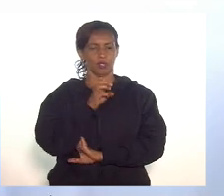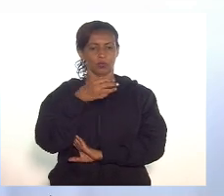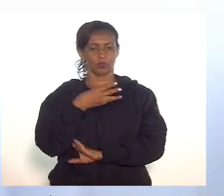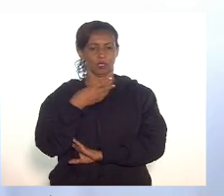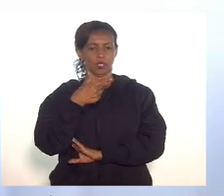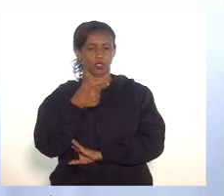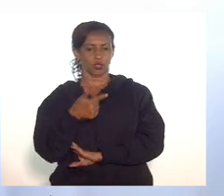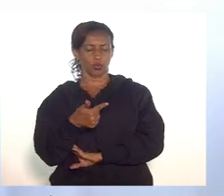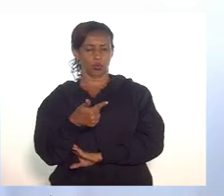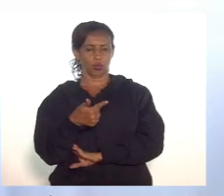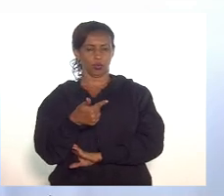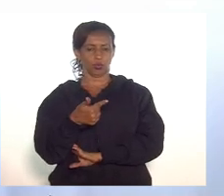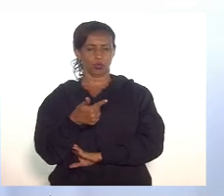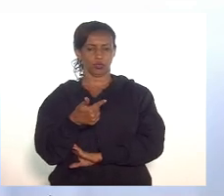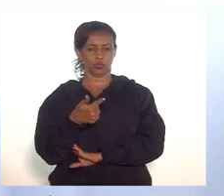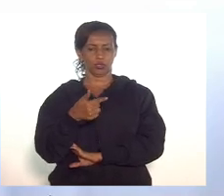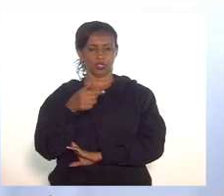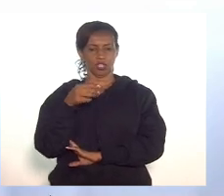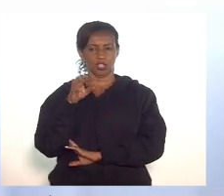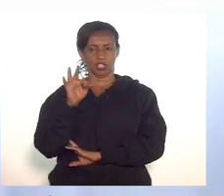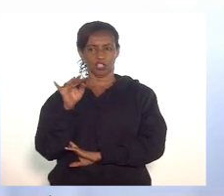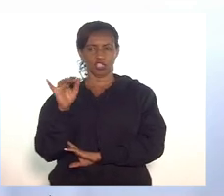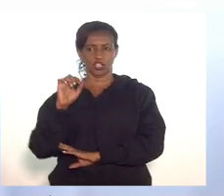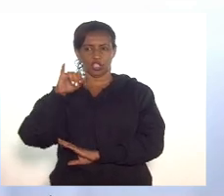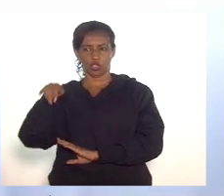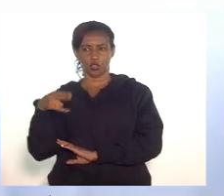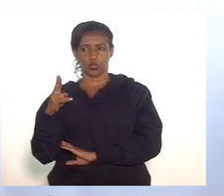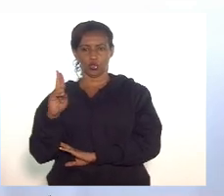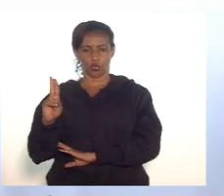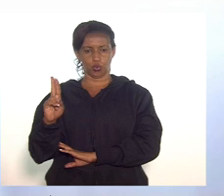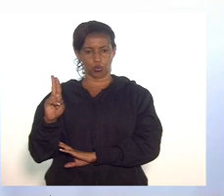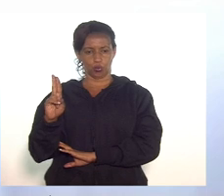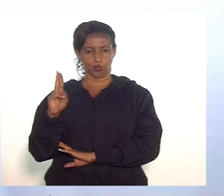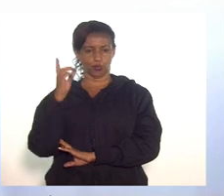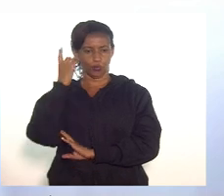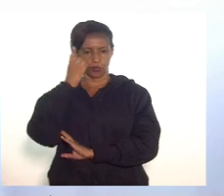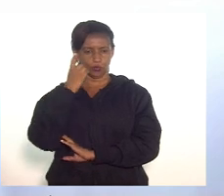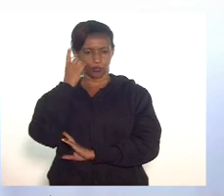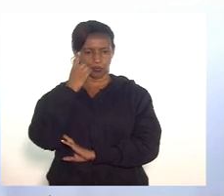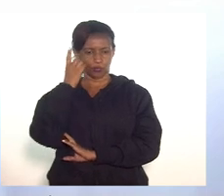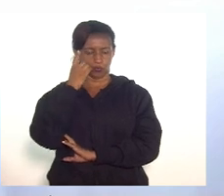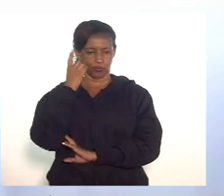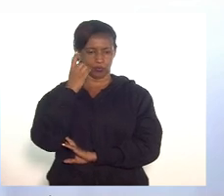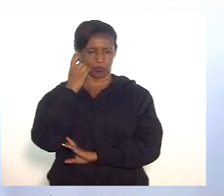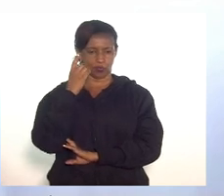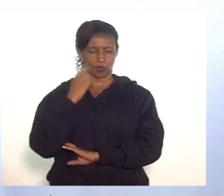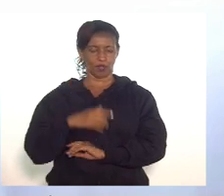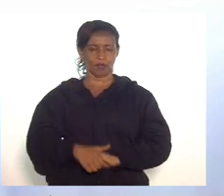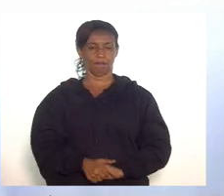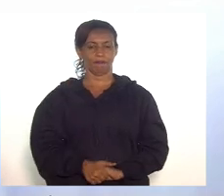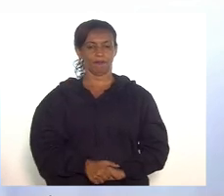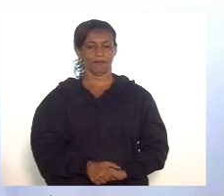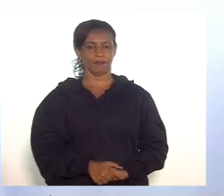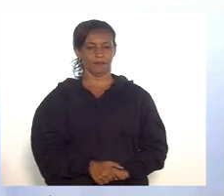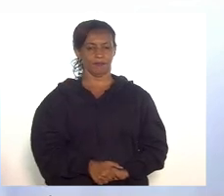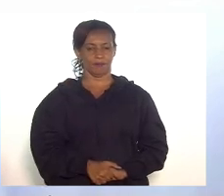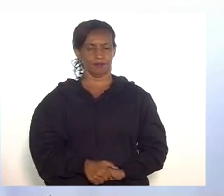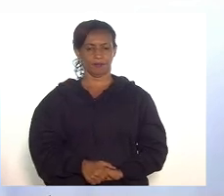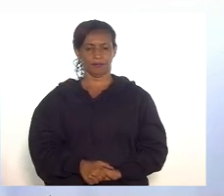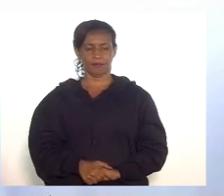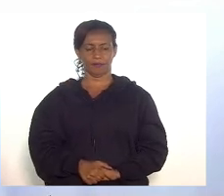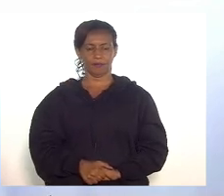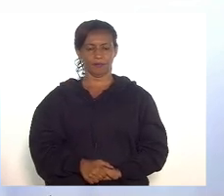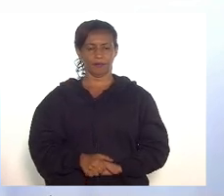de autoria da deputada Tia Ju, que dispõe sobre a cassação da inscrição estadual de empresas que